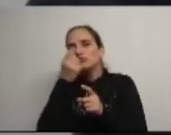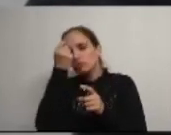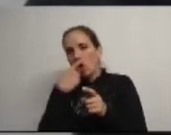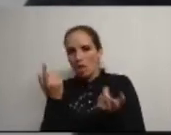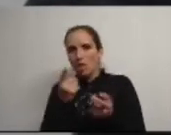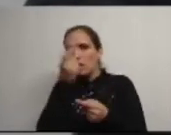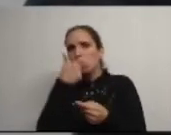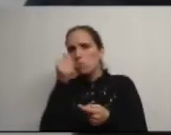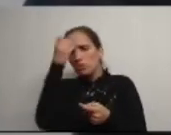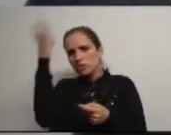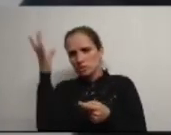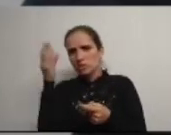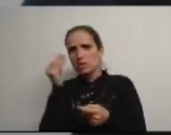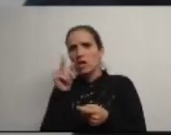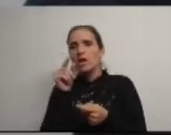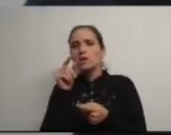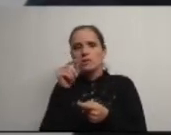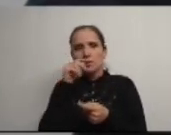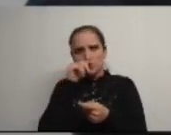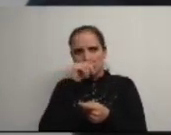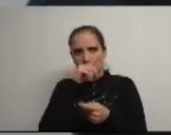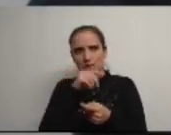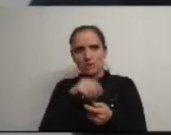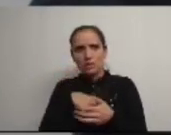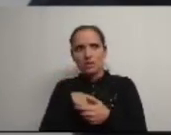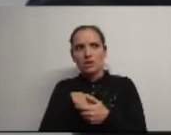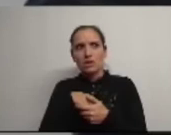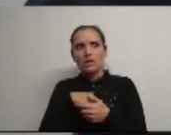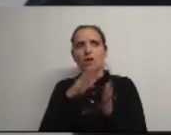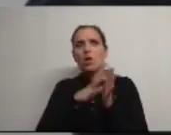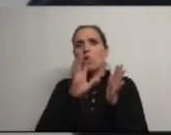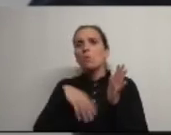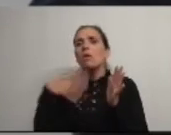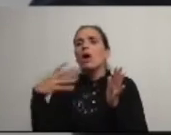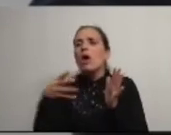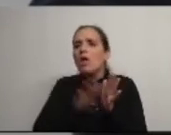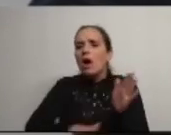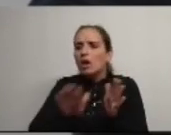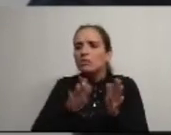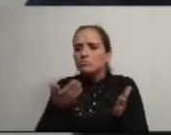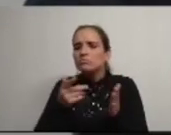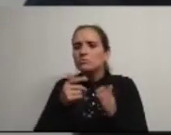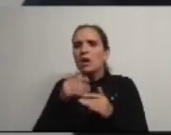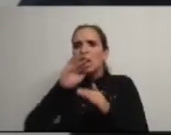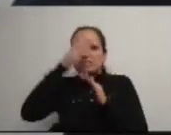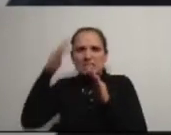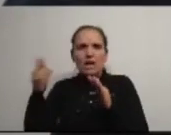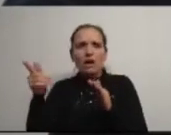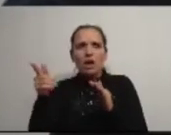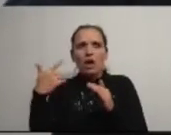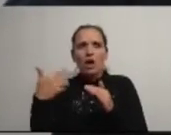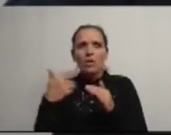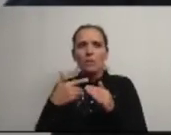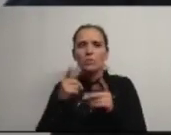esquecida essa história. Como uma imensa rede viária espalhada por um dos maiores e mais complicados conselhos da região nomeadamente na zona serrana e agora cada vez mais